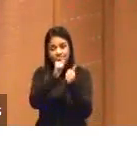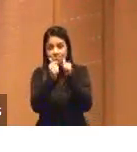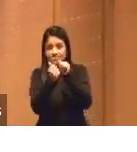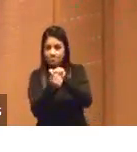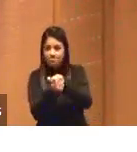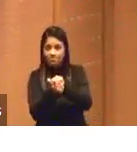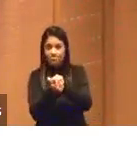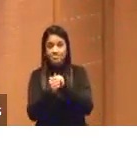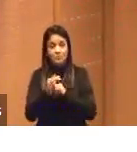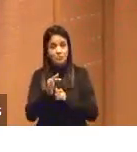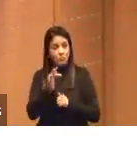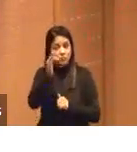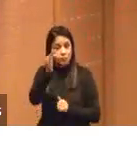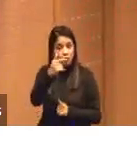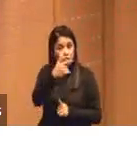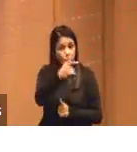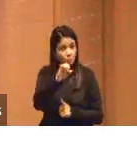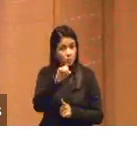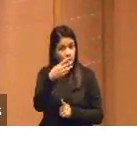Porque isso vai crescendo.